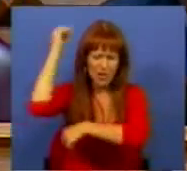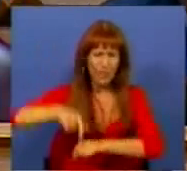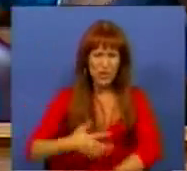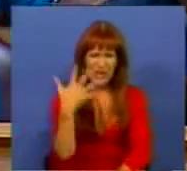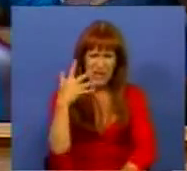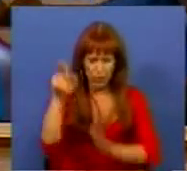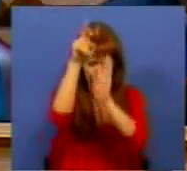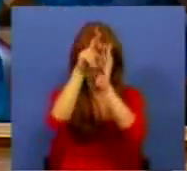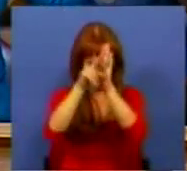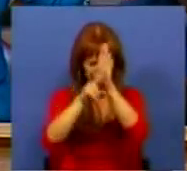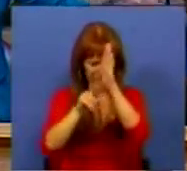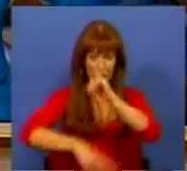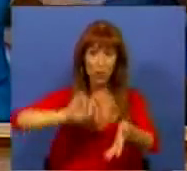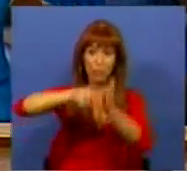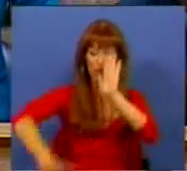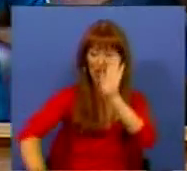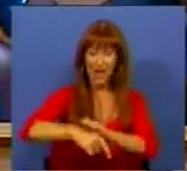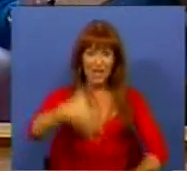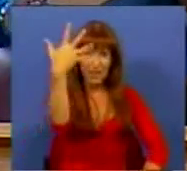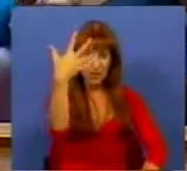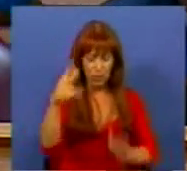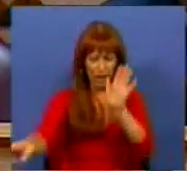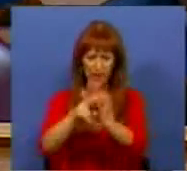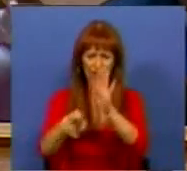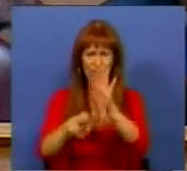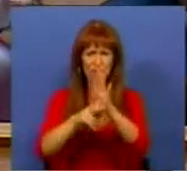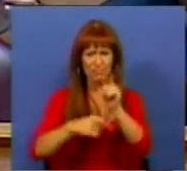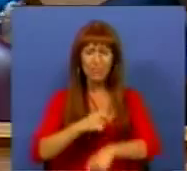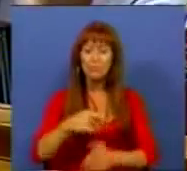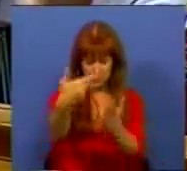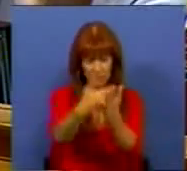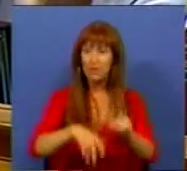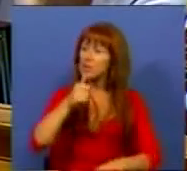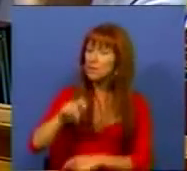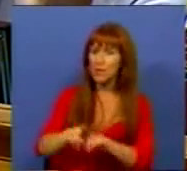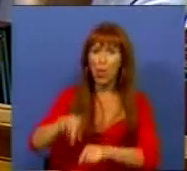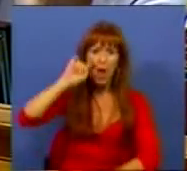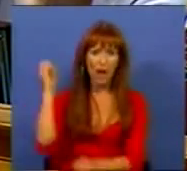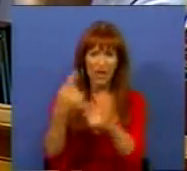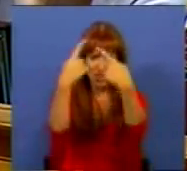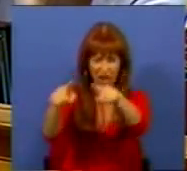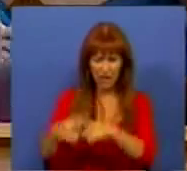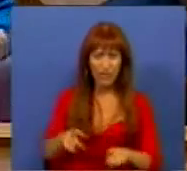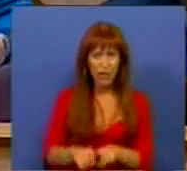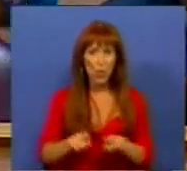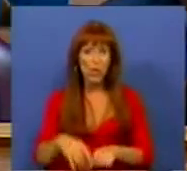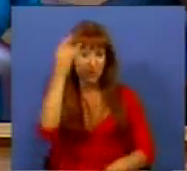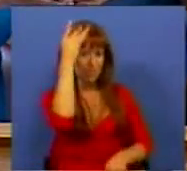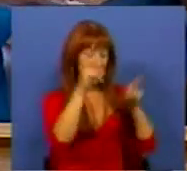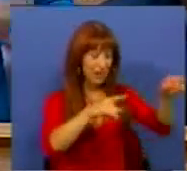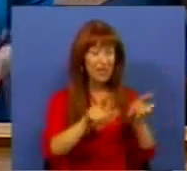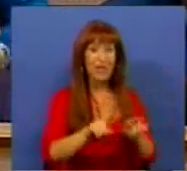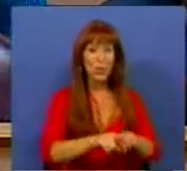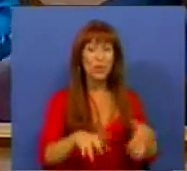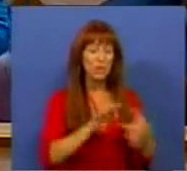cinco artigos, num projeto de lei, em cinco artigos, está disposta a rever a diferenciação entre corrupção para